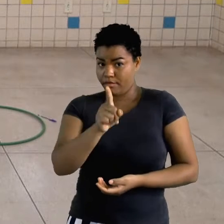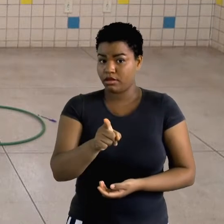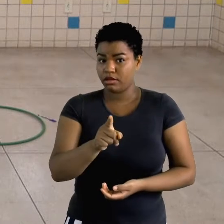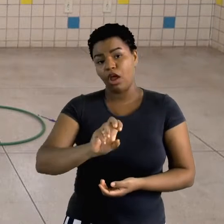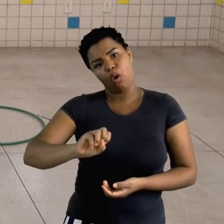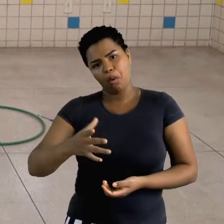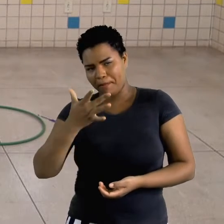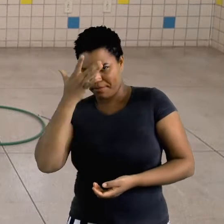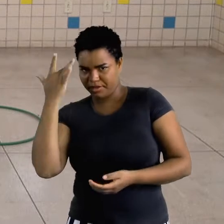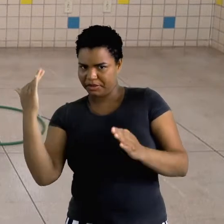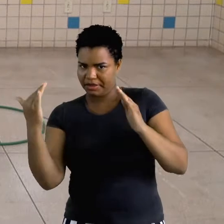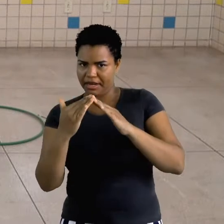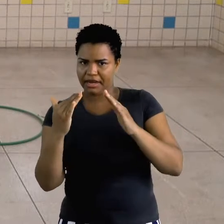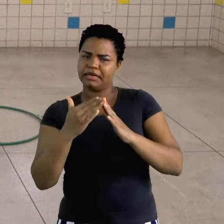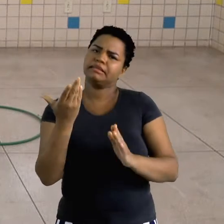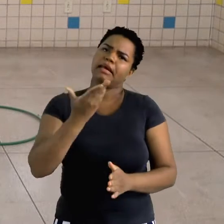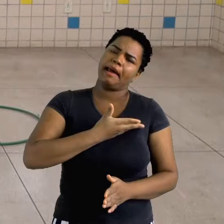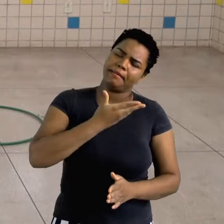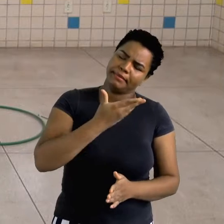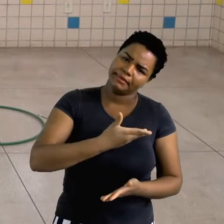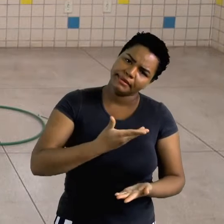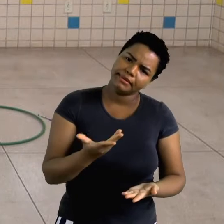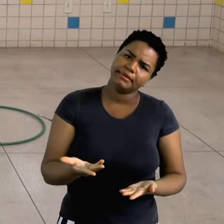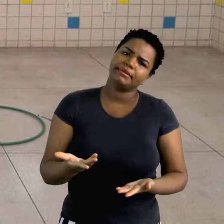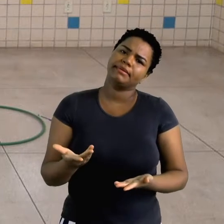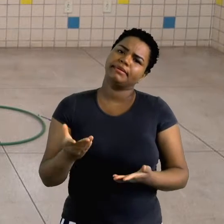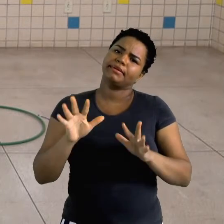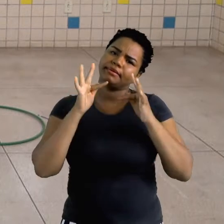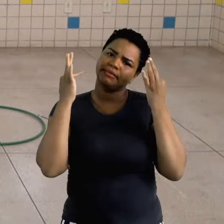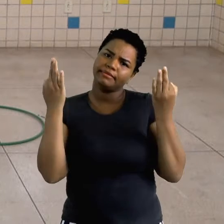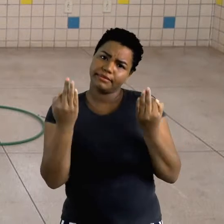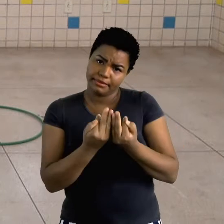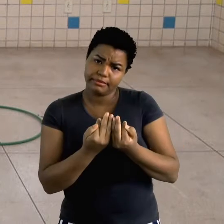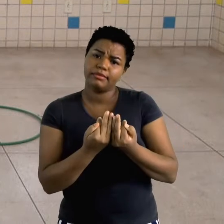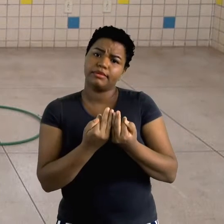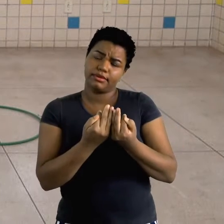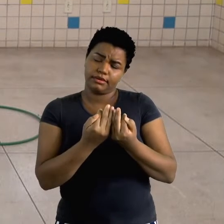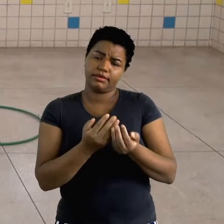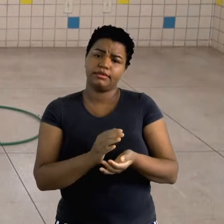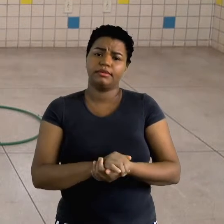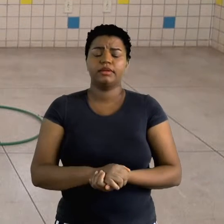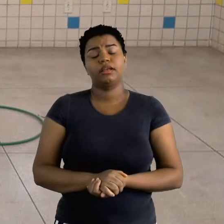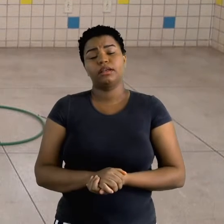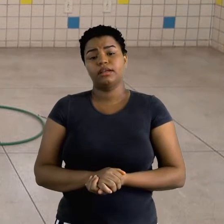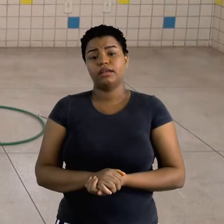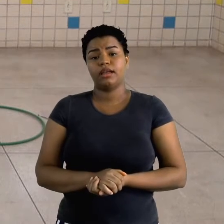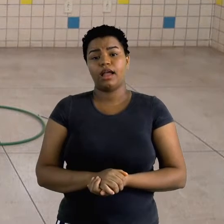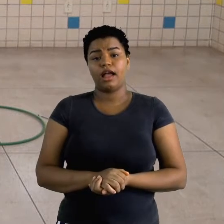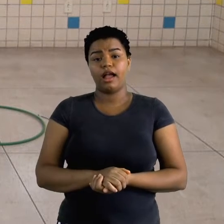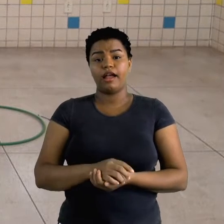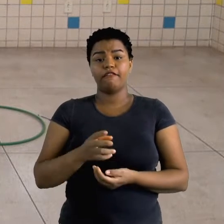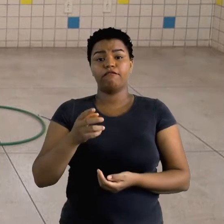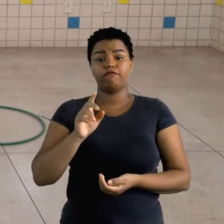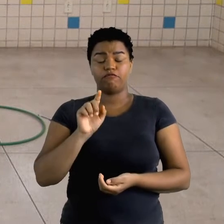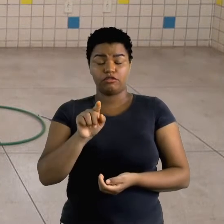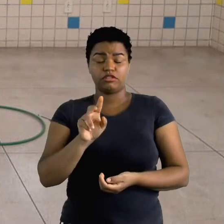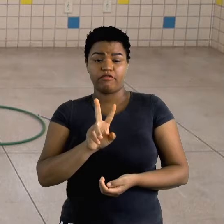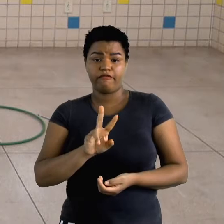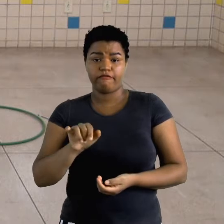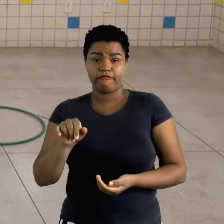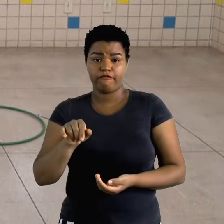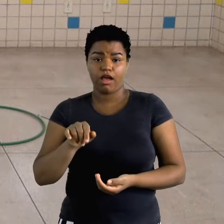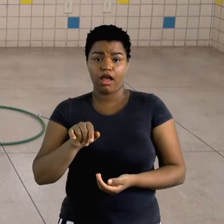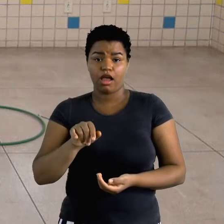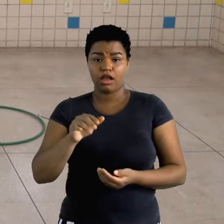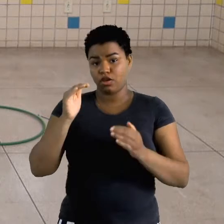casa, pode ser o seu colega, pode ser seu parente, amigo, você vai direcionar, você vai para onde